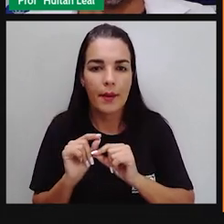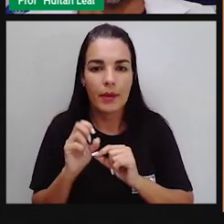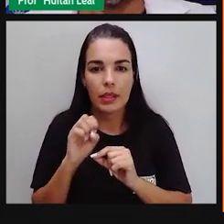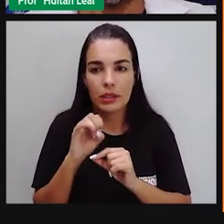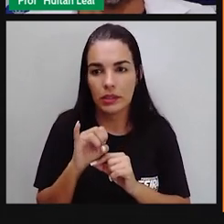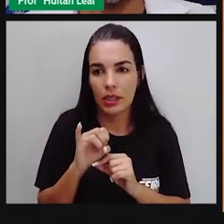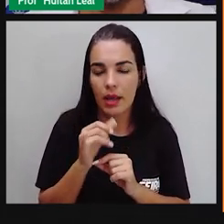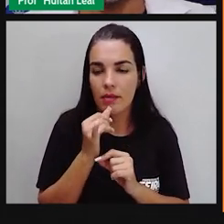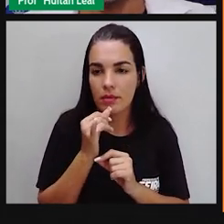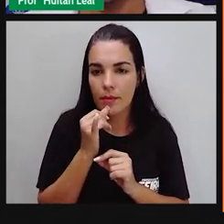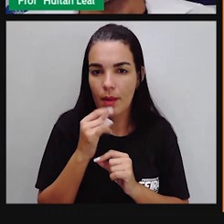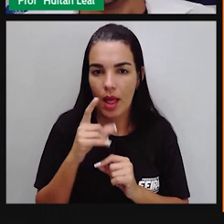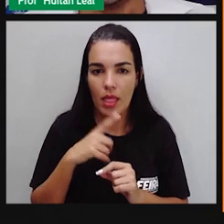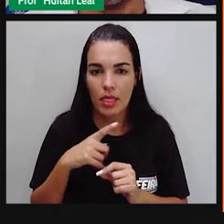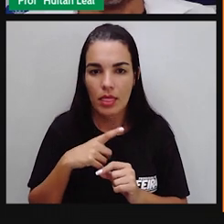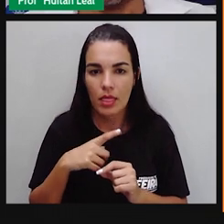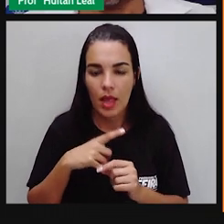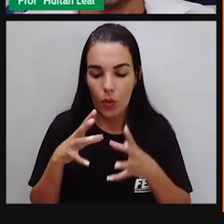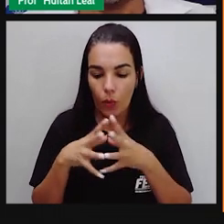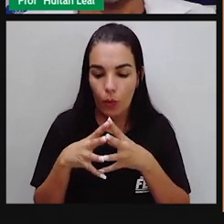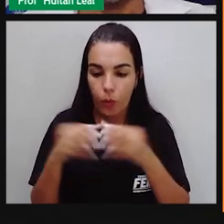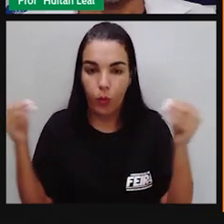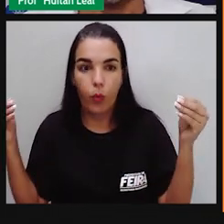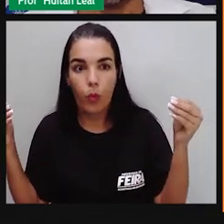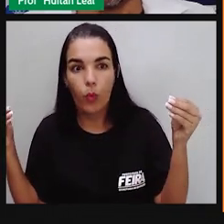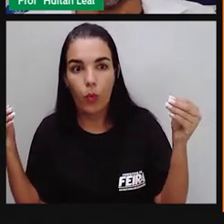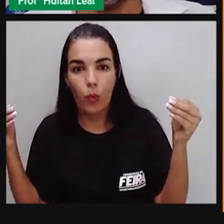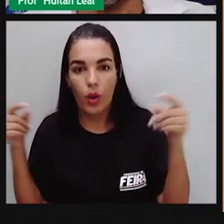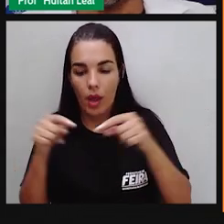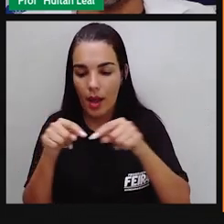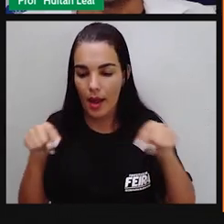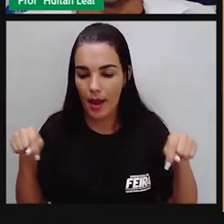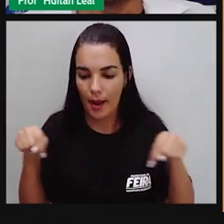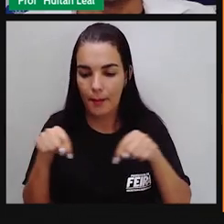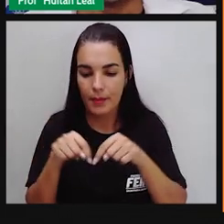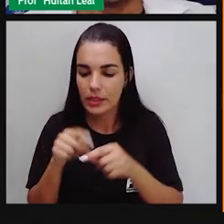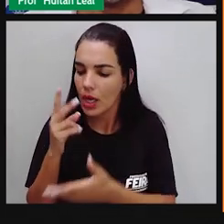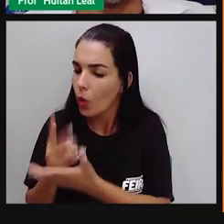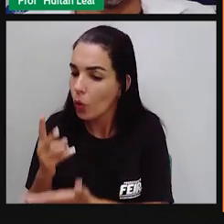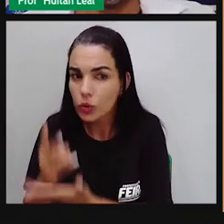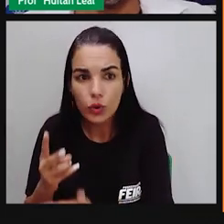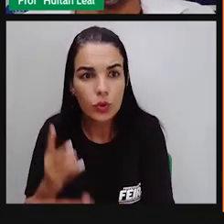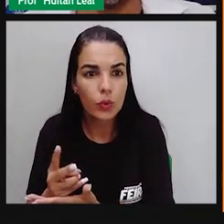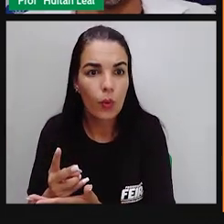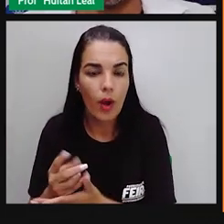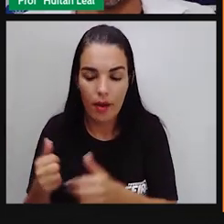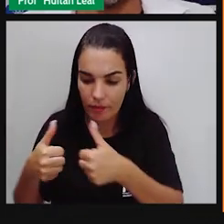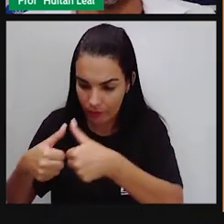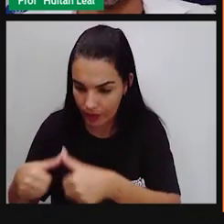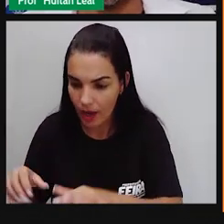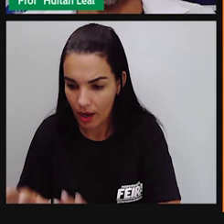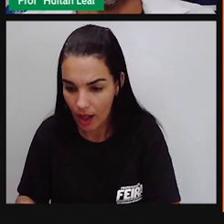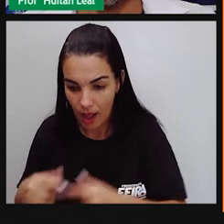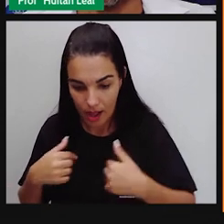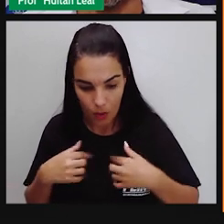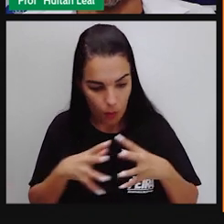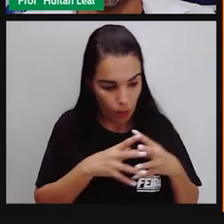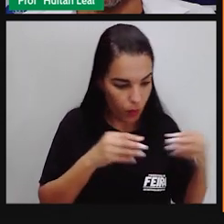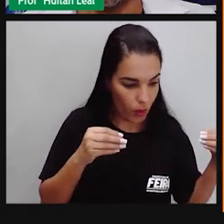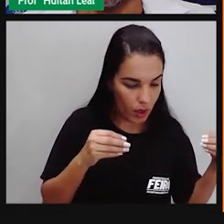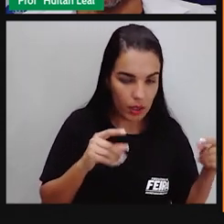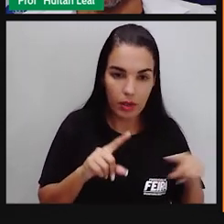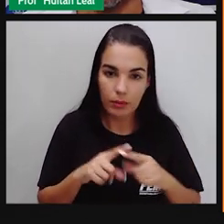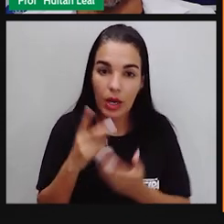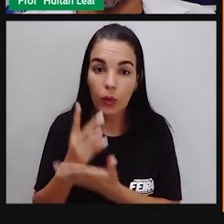sair daqui, desaparecer, ou para outro lugar, esta mesa vai continuar existindo, independente de você.